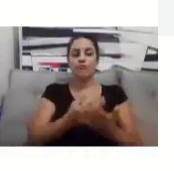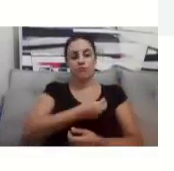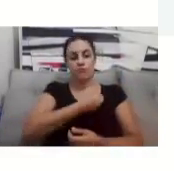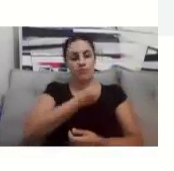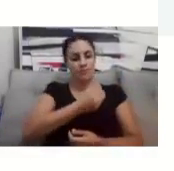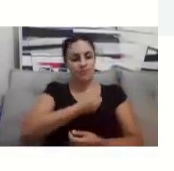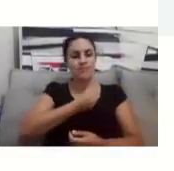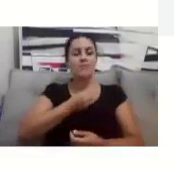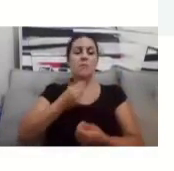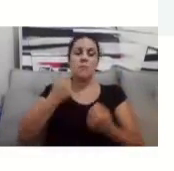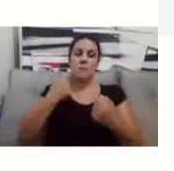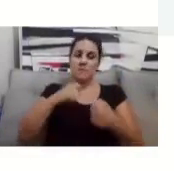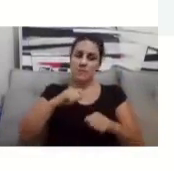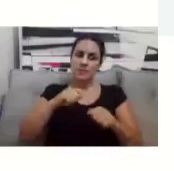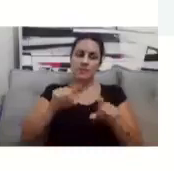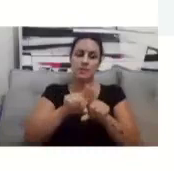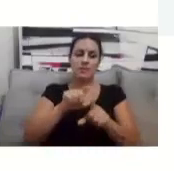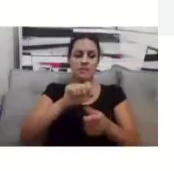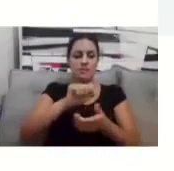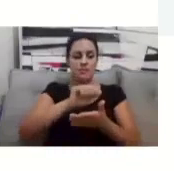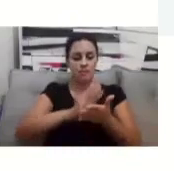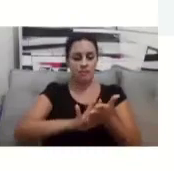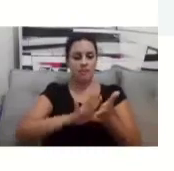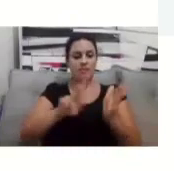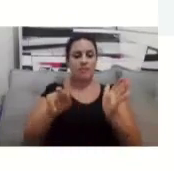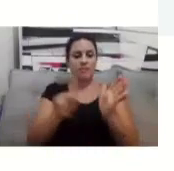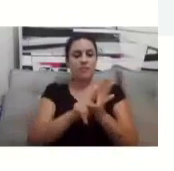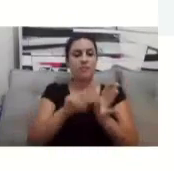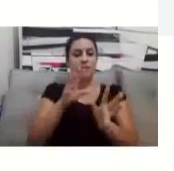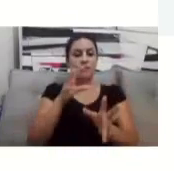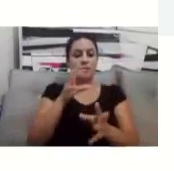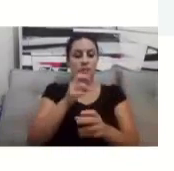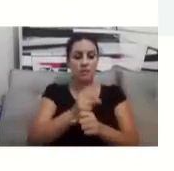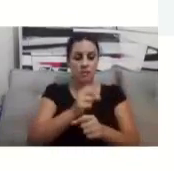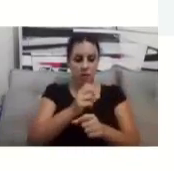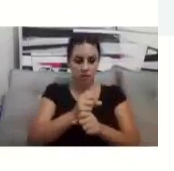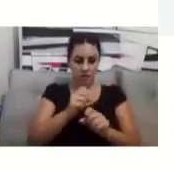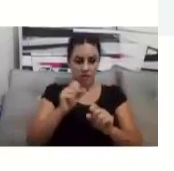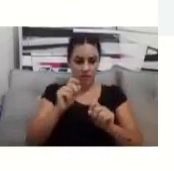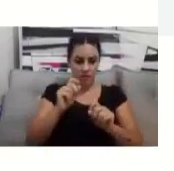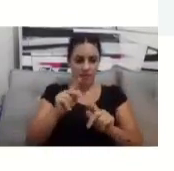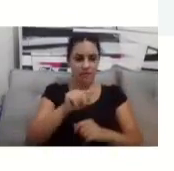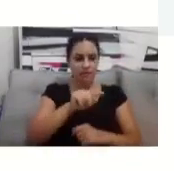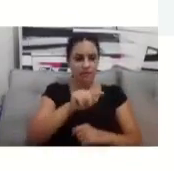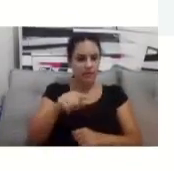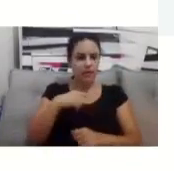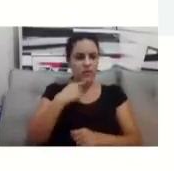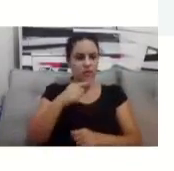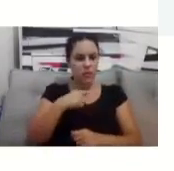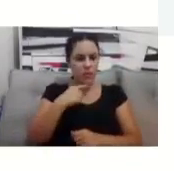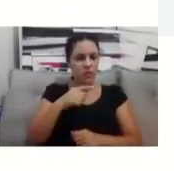Entendeu? É isso. Alguma pergunta? Vamos lá.